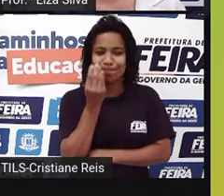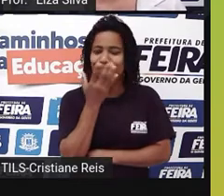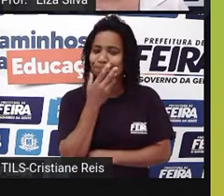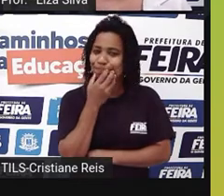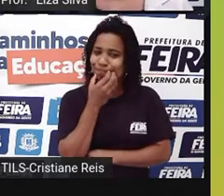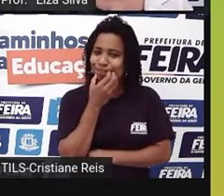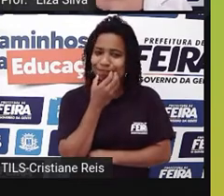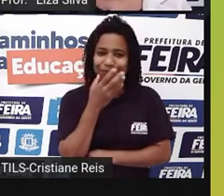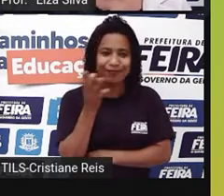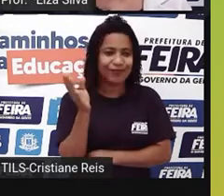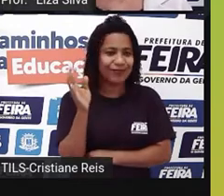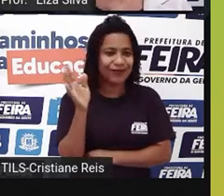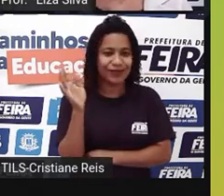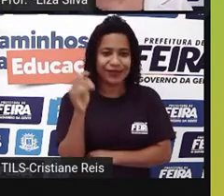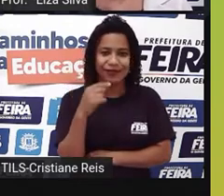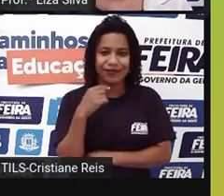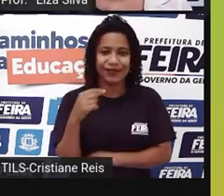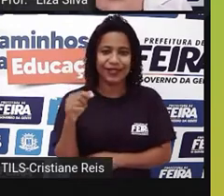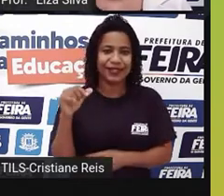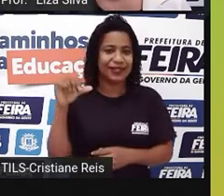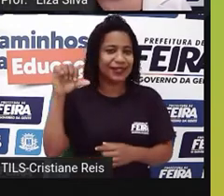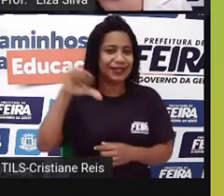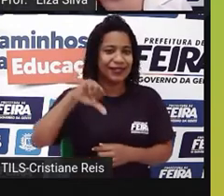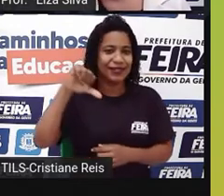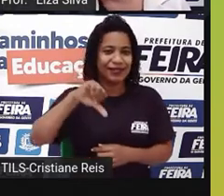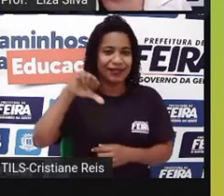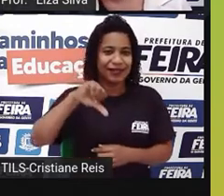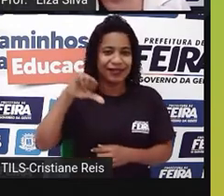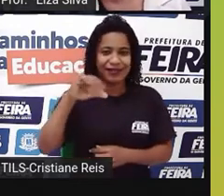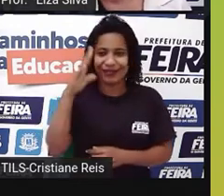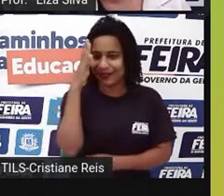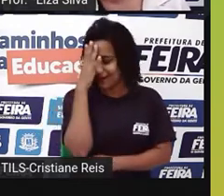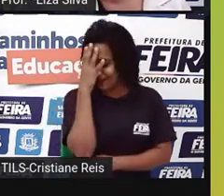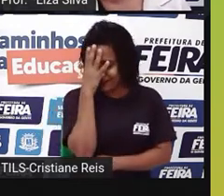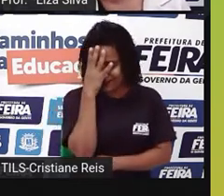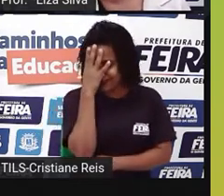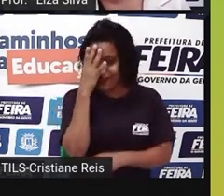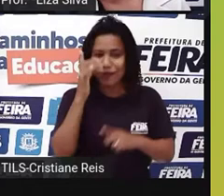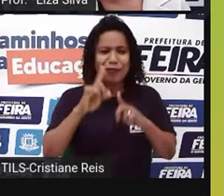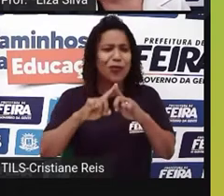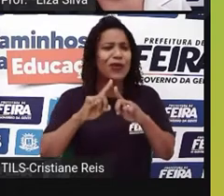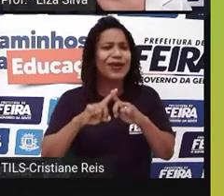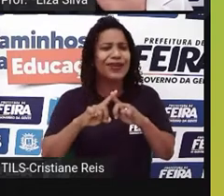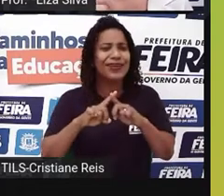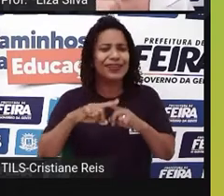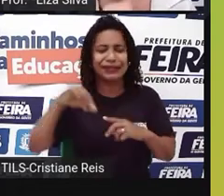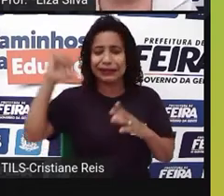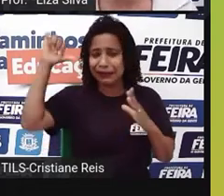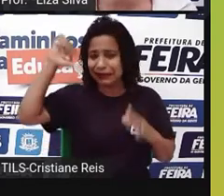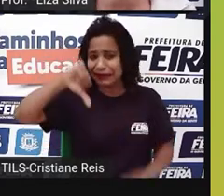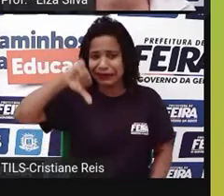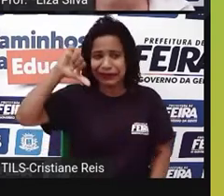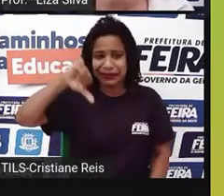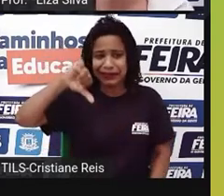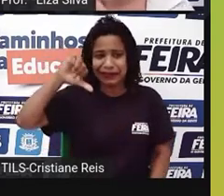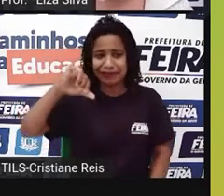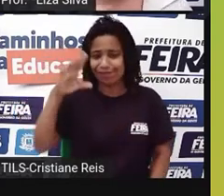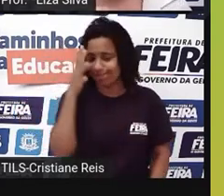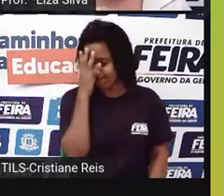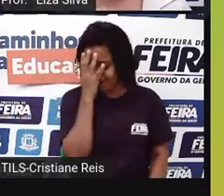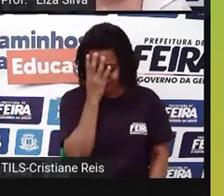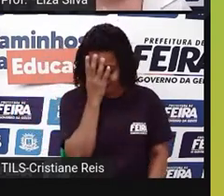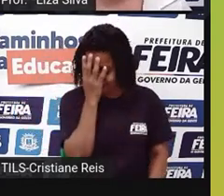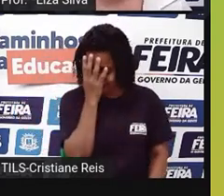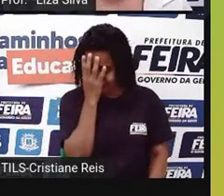na tela, ó, eu faço assim, e eu ponho a mão na testa. Gente, e eu quero que vocês,